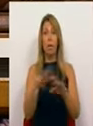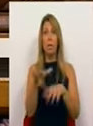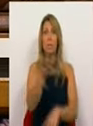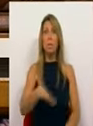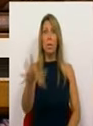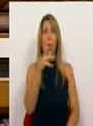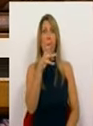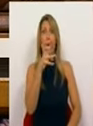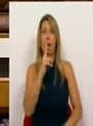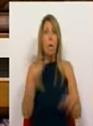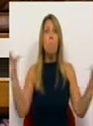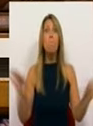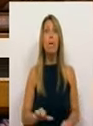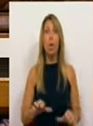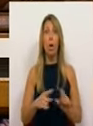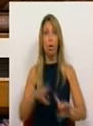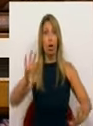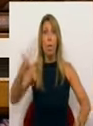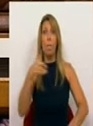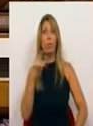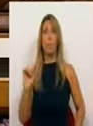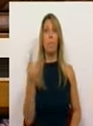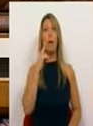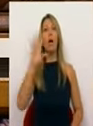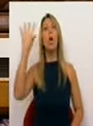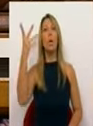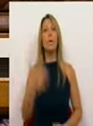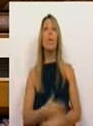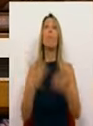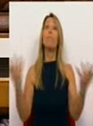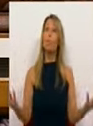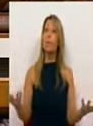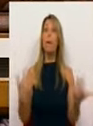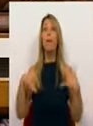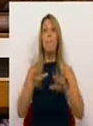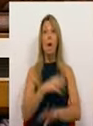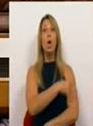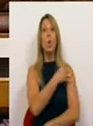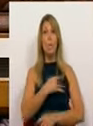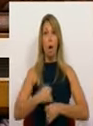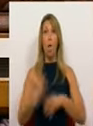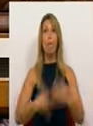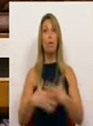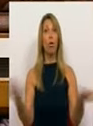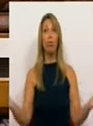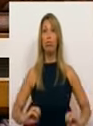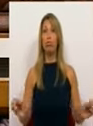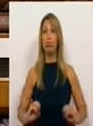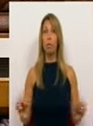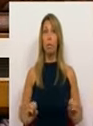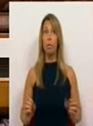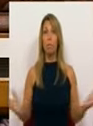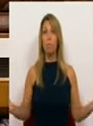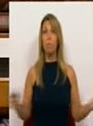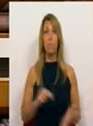alguma vez foi confrontado. Pois é, mas o Comandante Operacional não estava lá. Estava onde, resto,